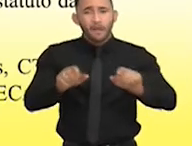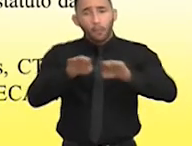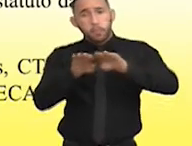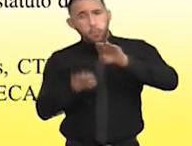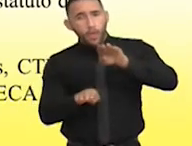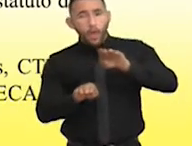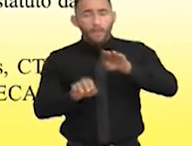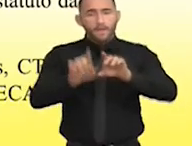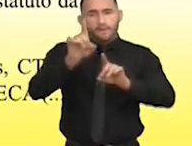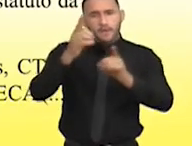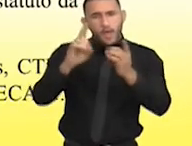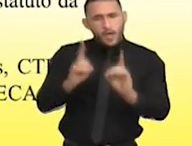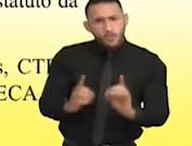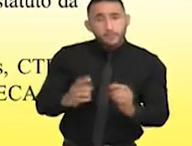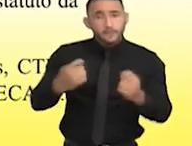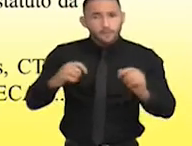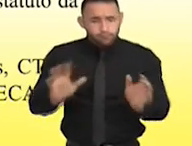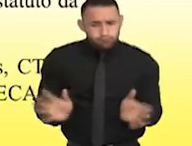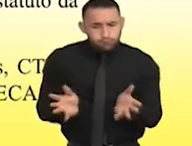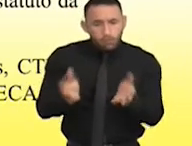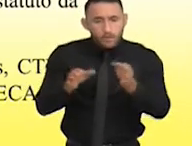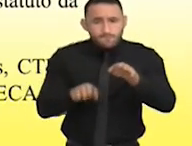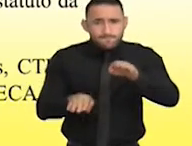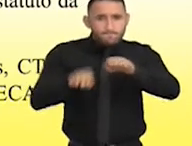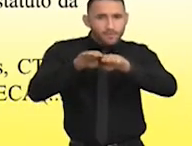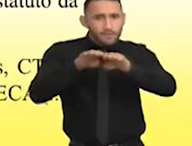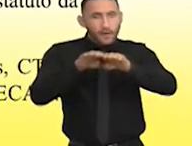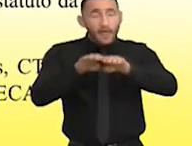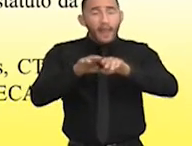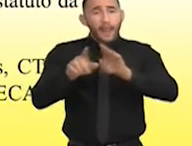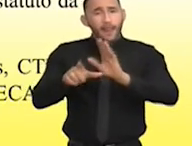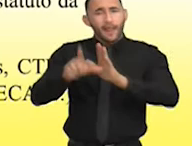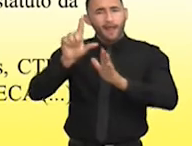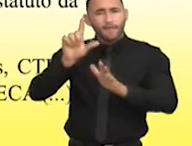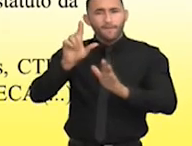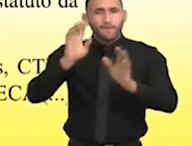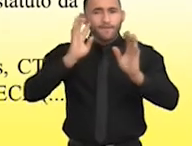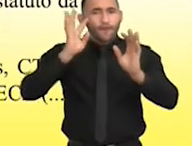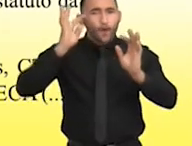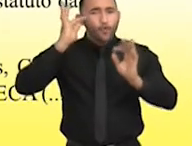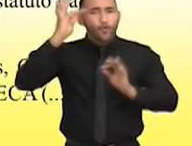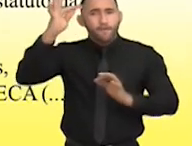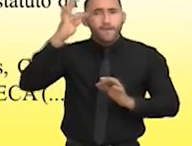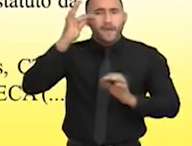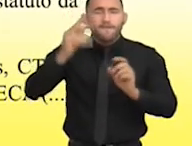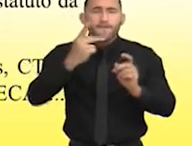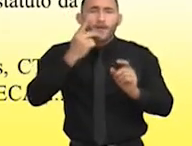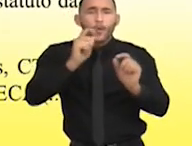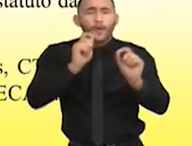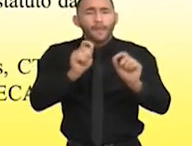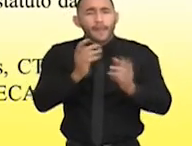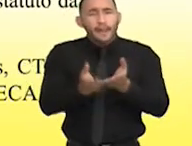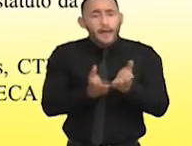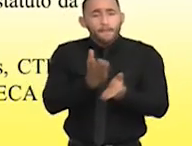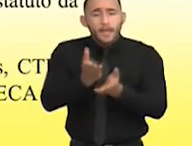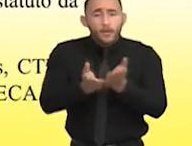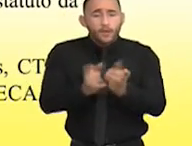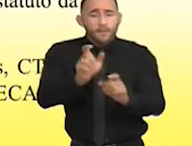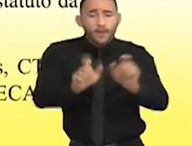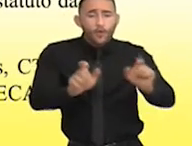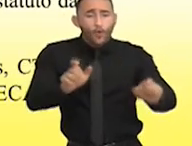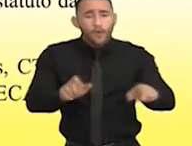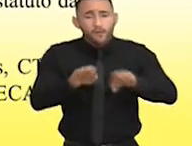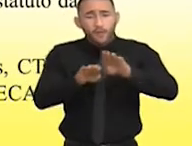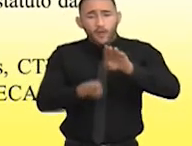A nossa filosofia antiga sempre falava isso, de tratar os desiguais com igualdade, na mesma proporção de suas